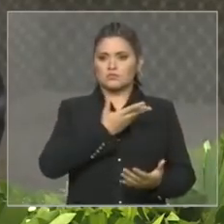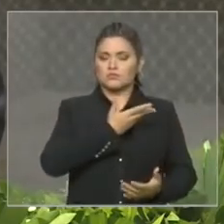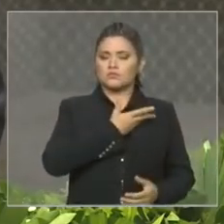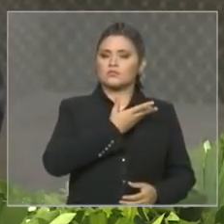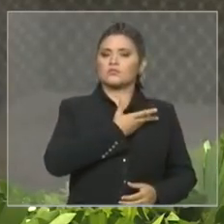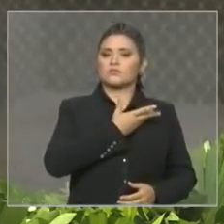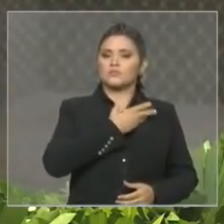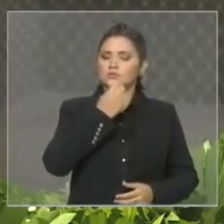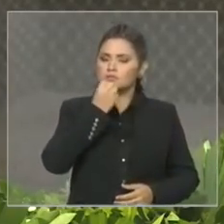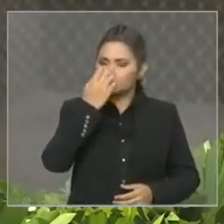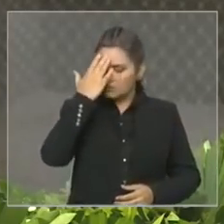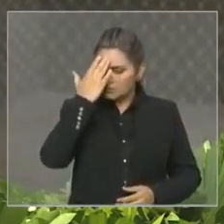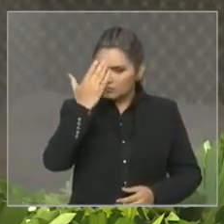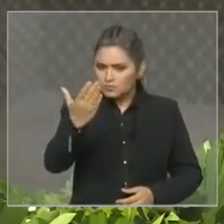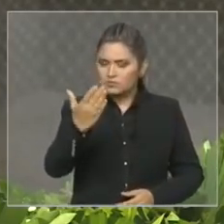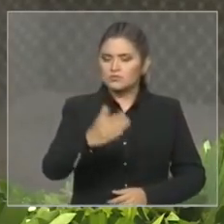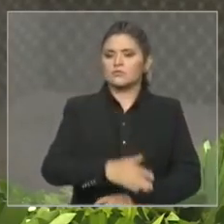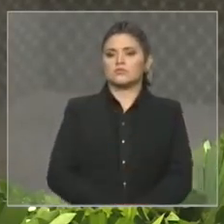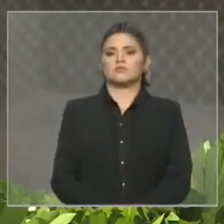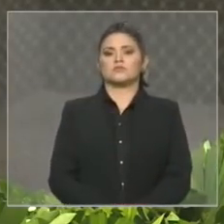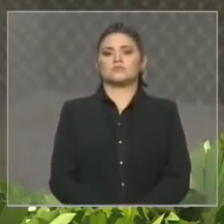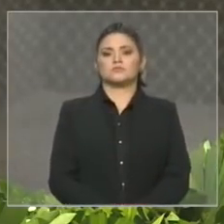todas que aqui se encontram.